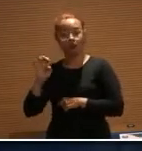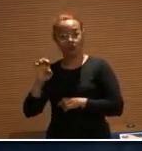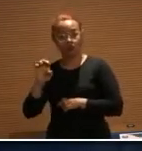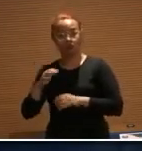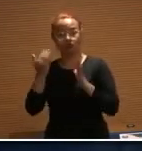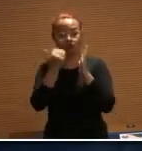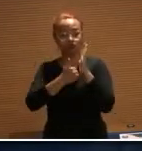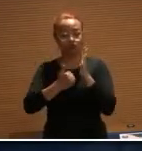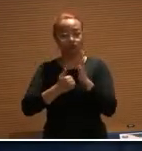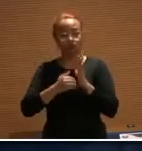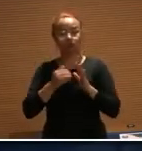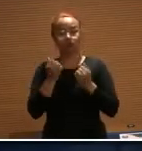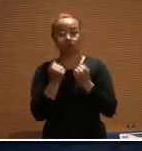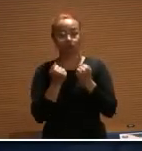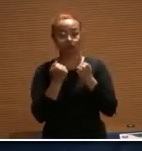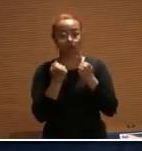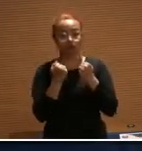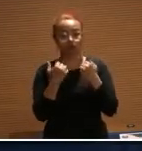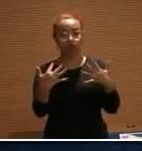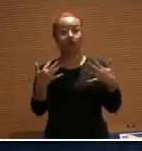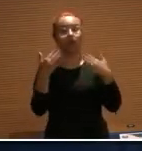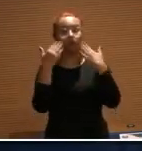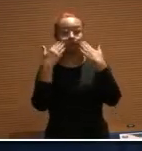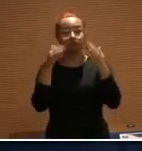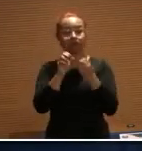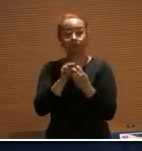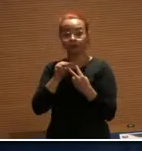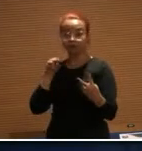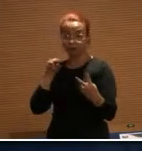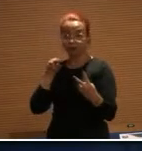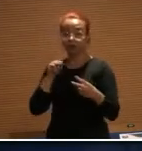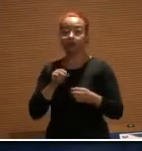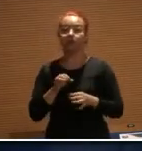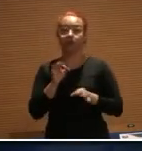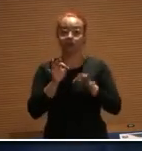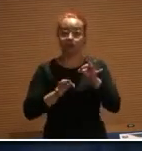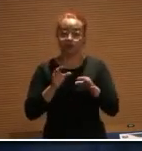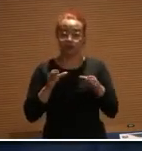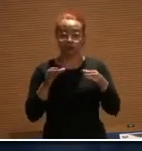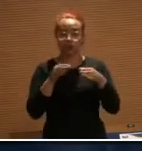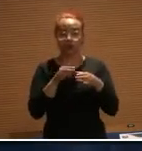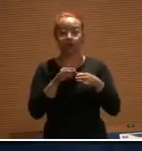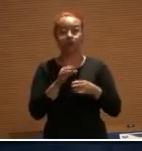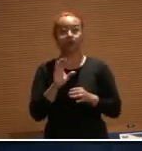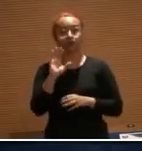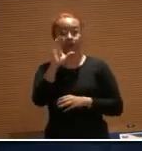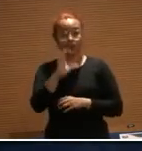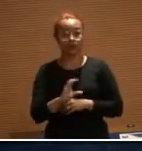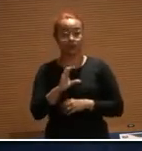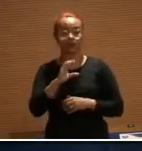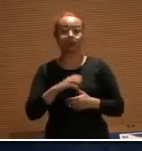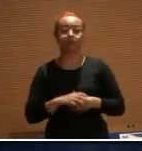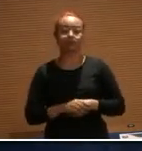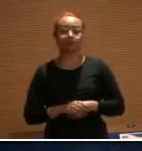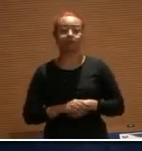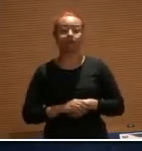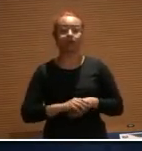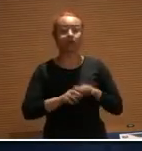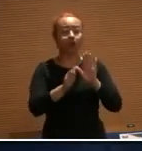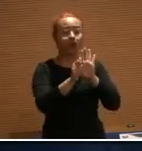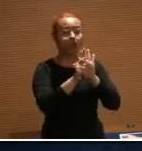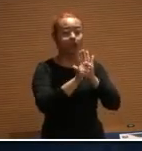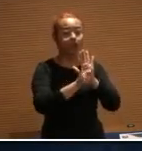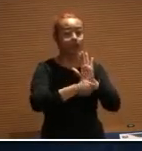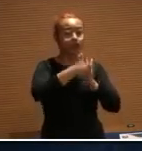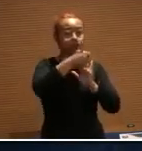pela Comissão de Constituição e Justiça e Cidadania. O artigo 1º, ele já trata isso, Sociedade de